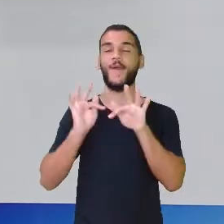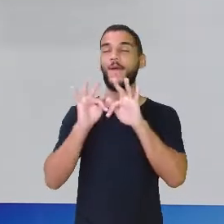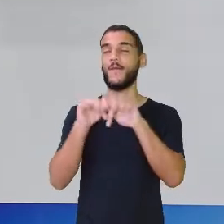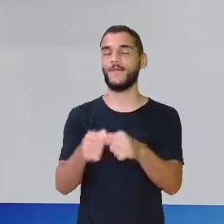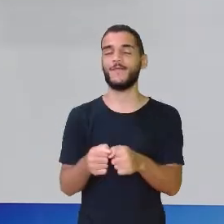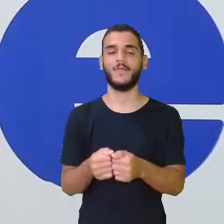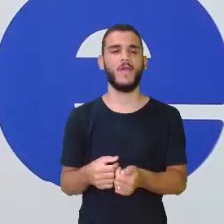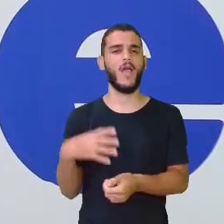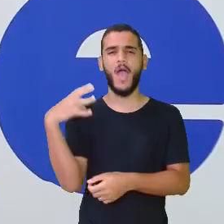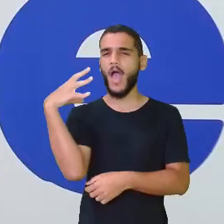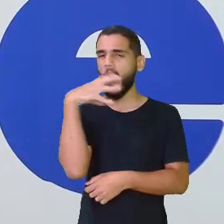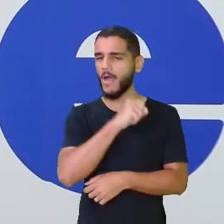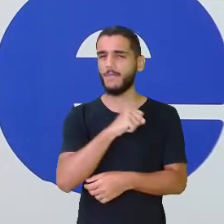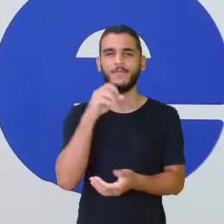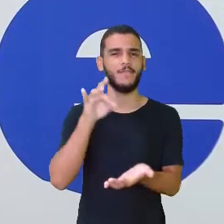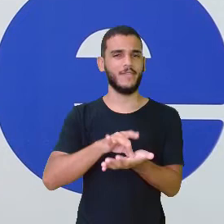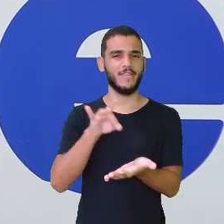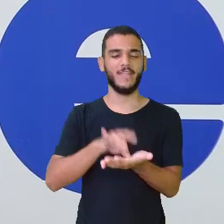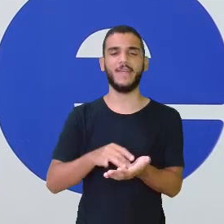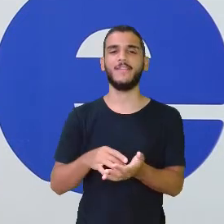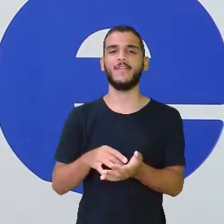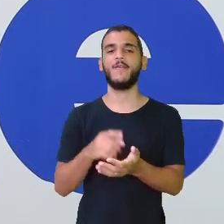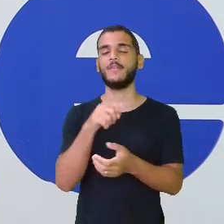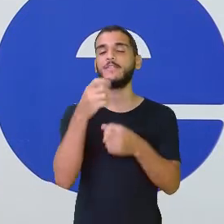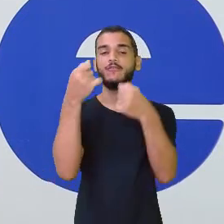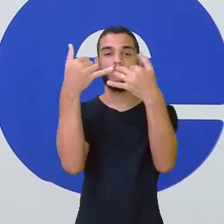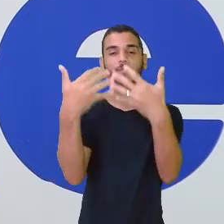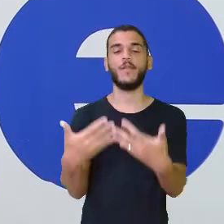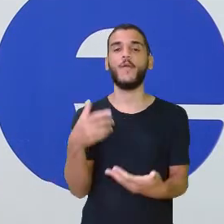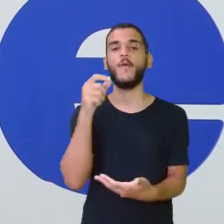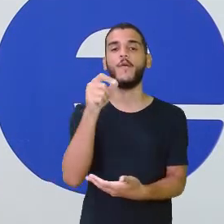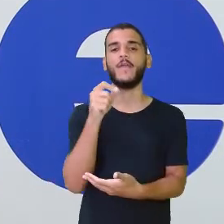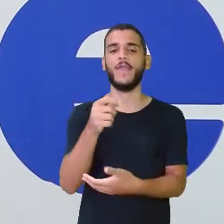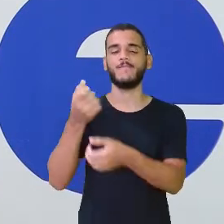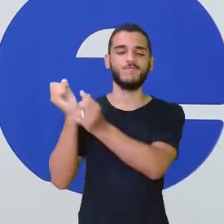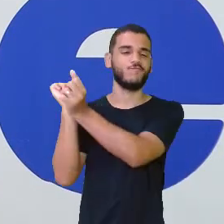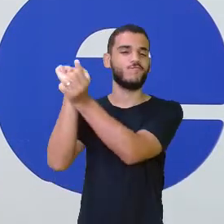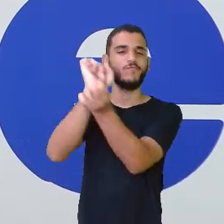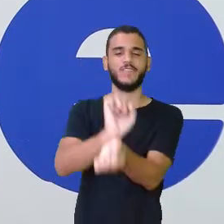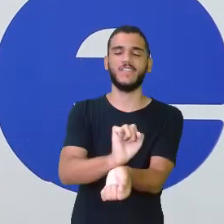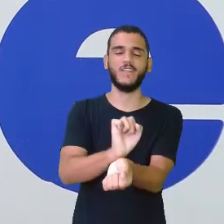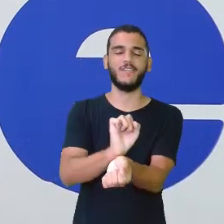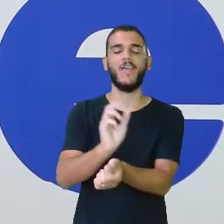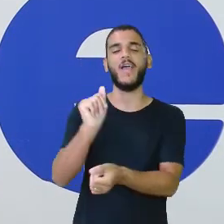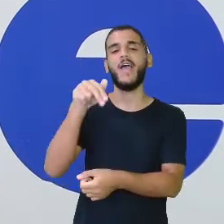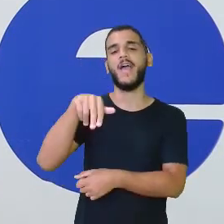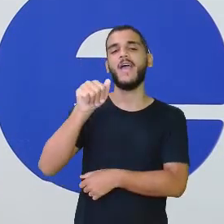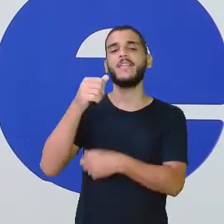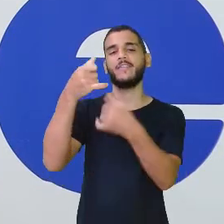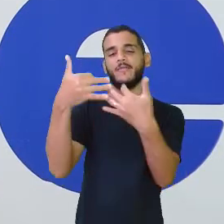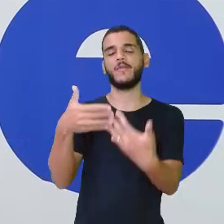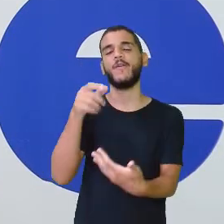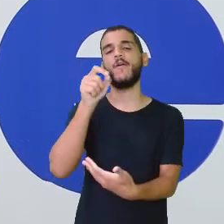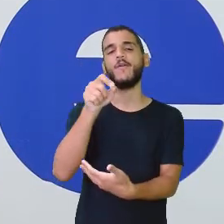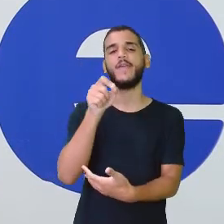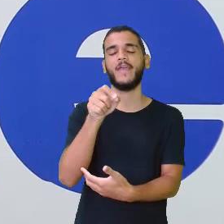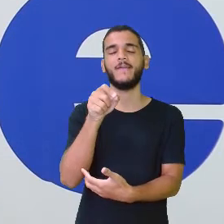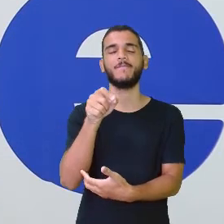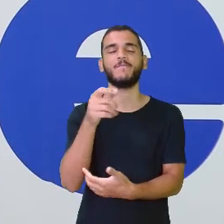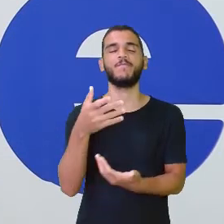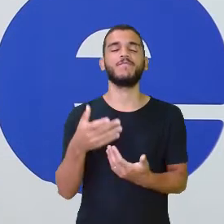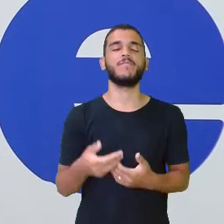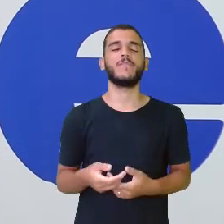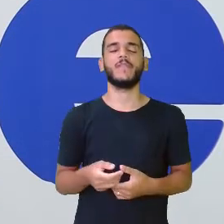Olha só. Passou muito rápido. Quando você falou na questão da escravidão, a Ana fez um comentário aqui também, bem